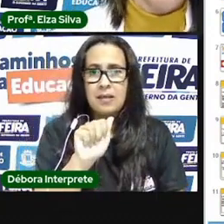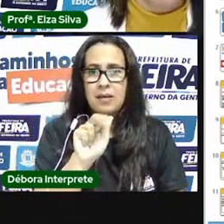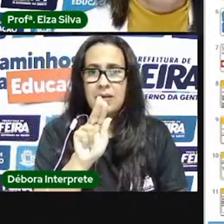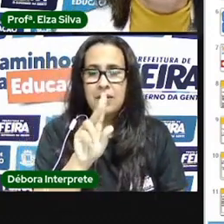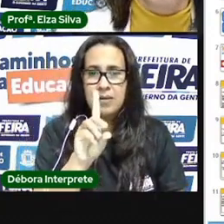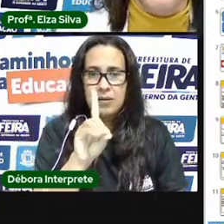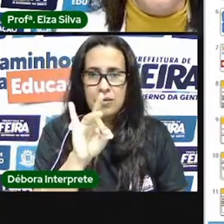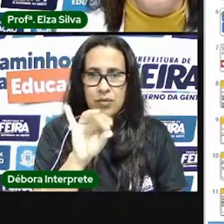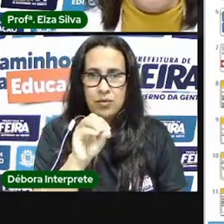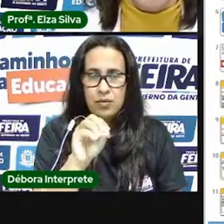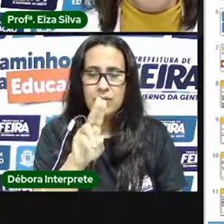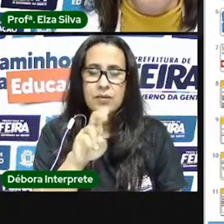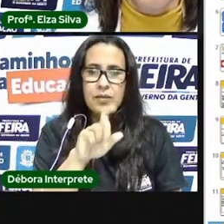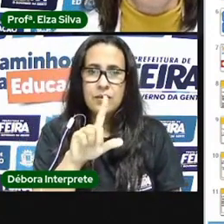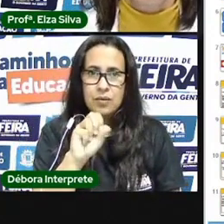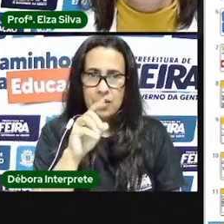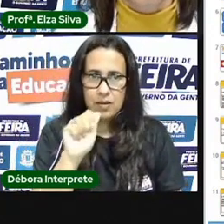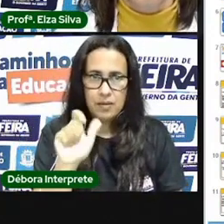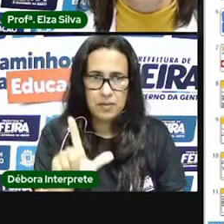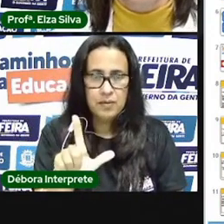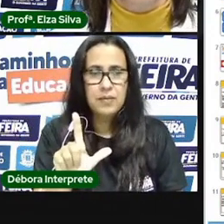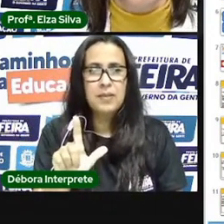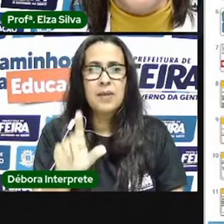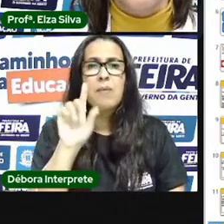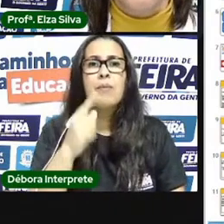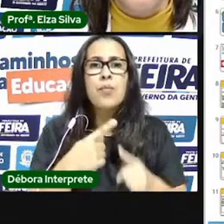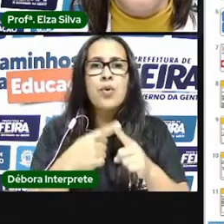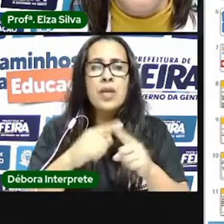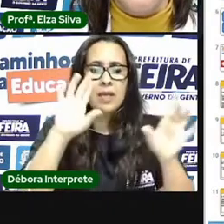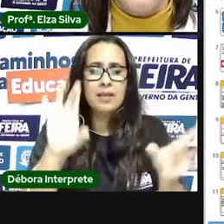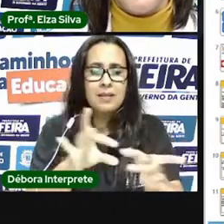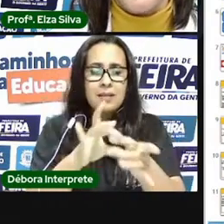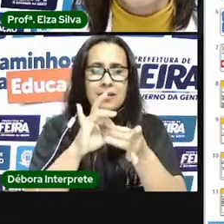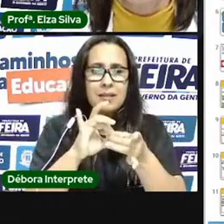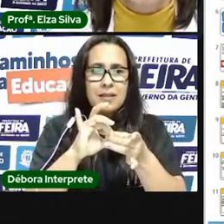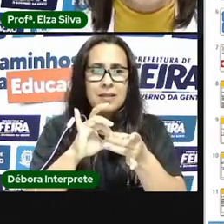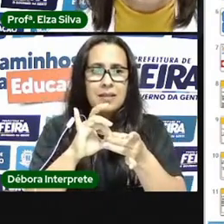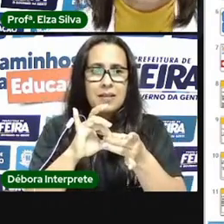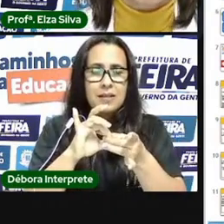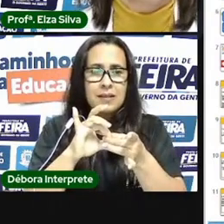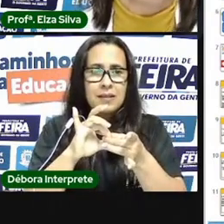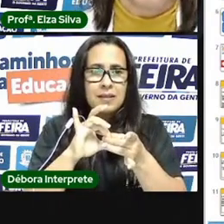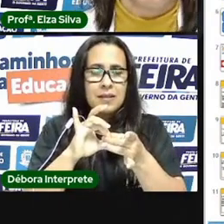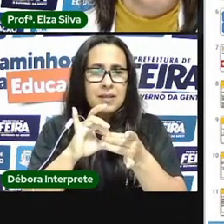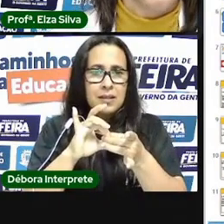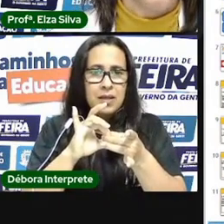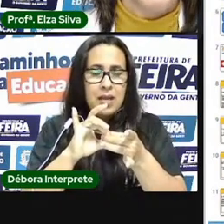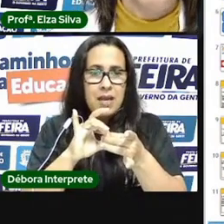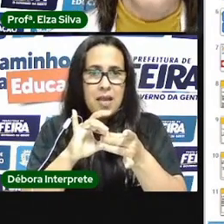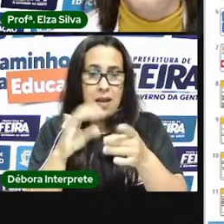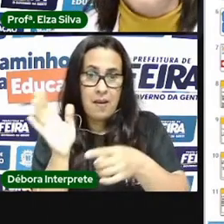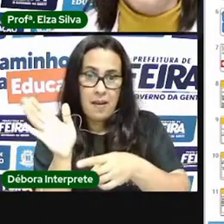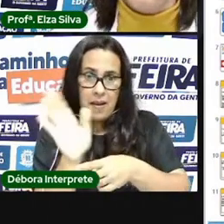mistura une som e imagem e resulta naqueles efeitos